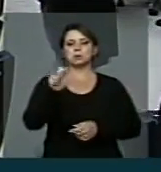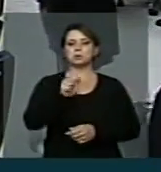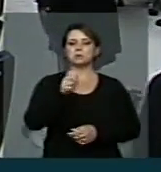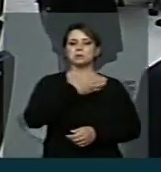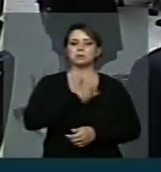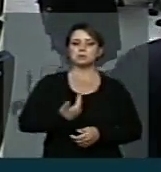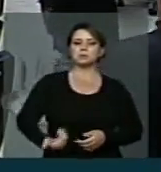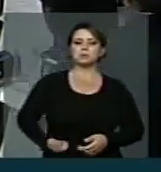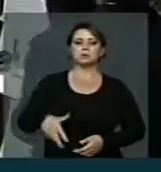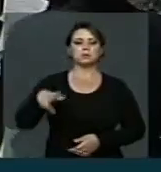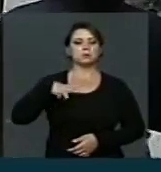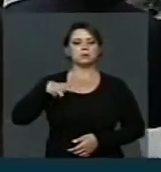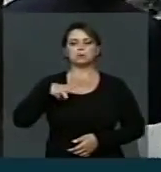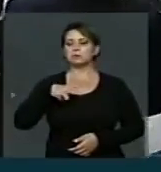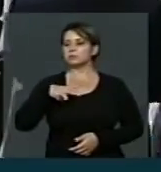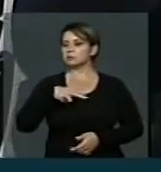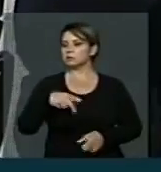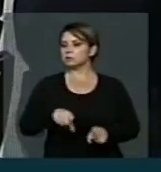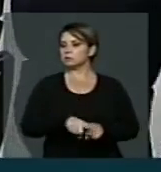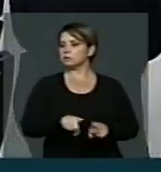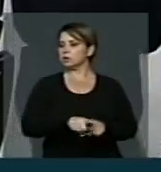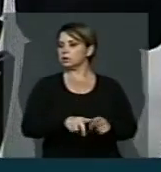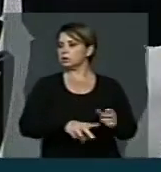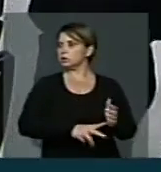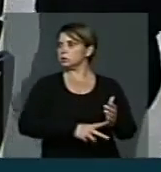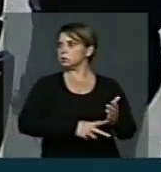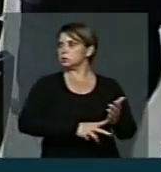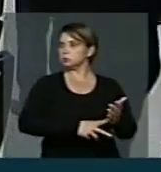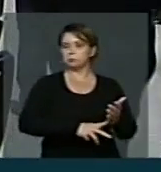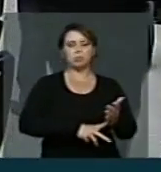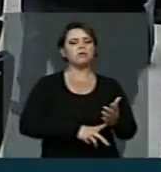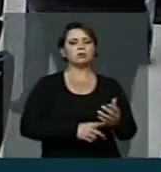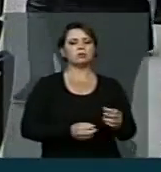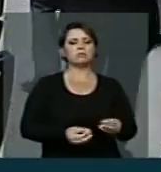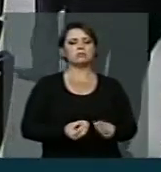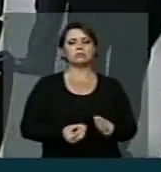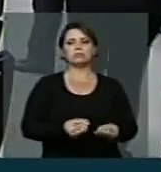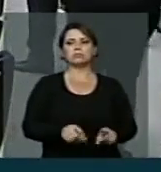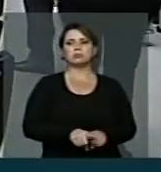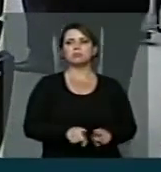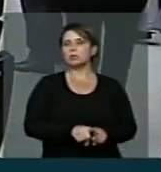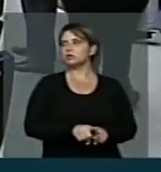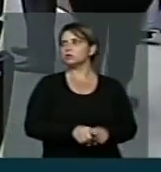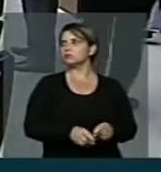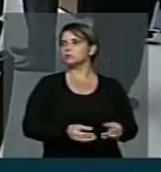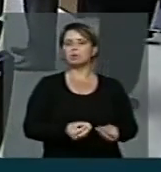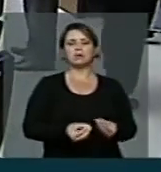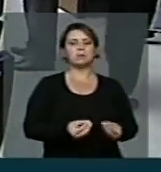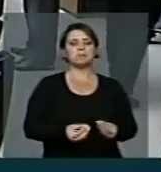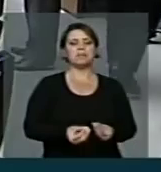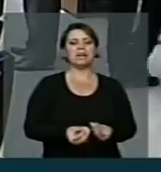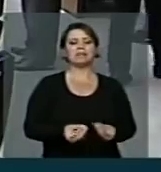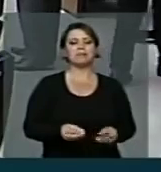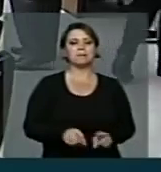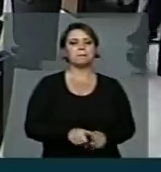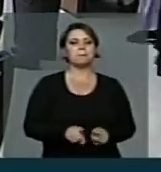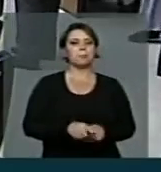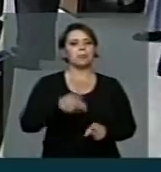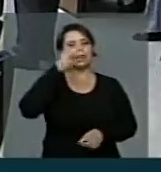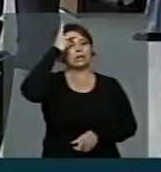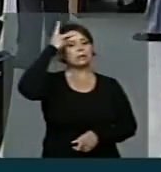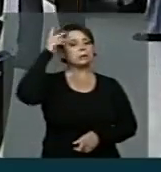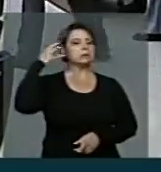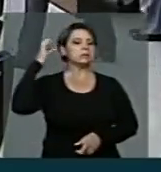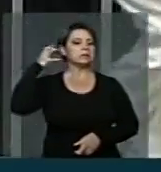governamentais, das centrais sindicais, todos os que acompanham esta sessão pela TV Câmara e pela Rádio Câmara,